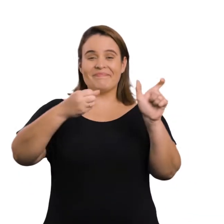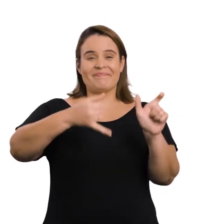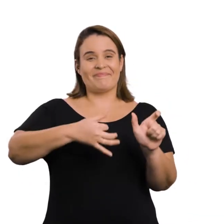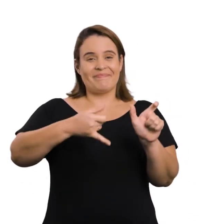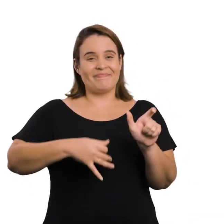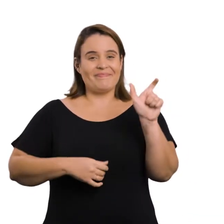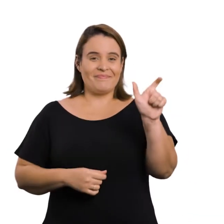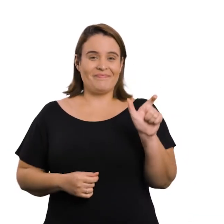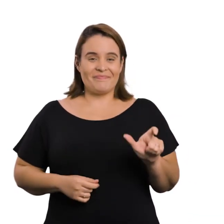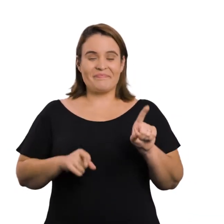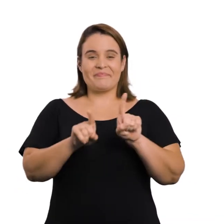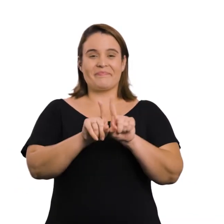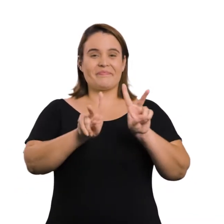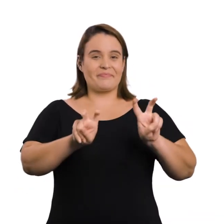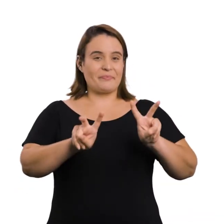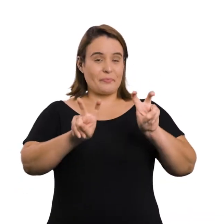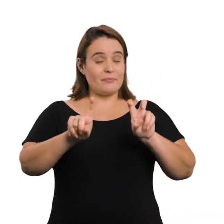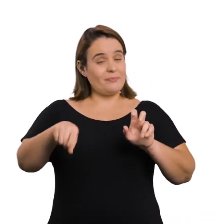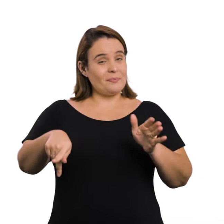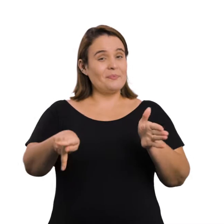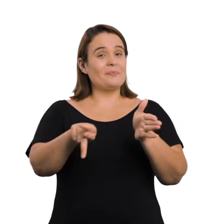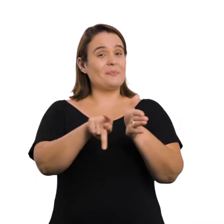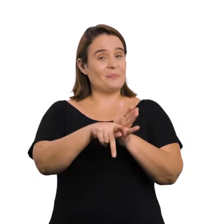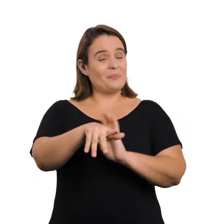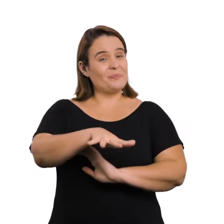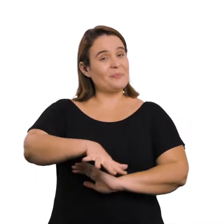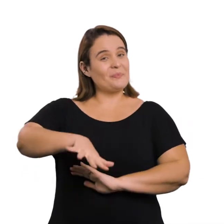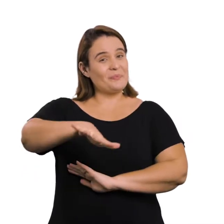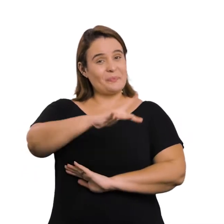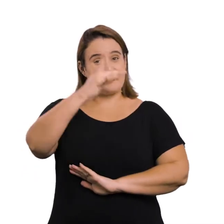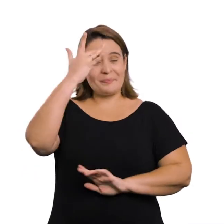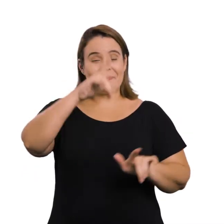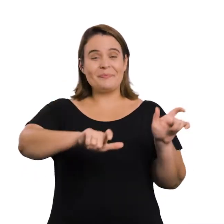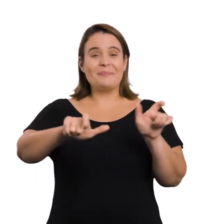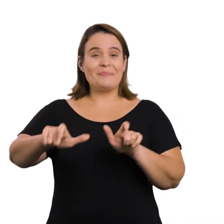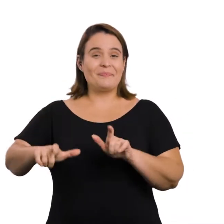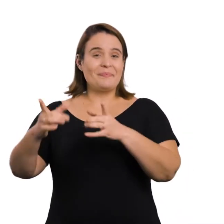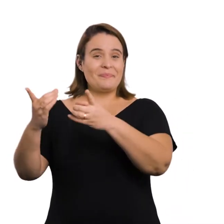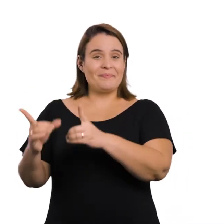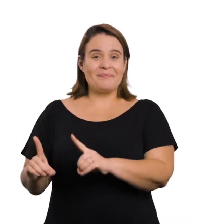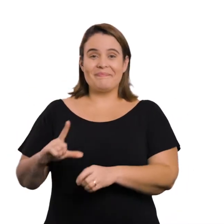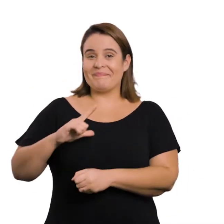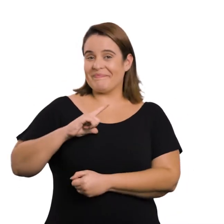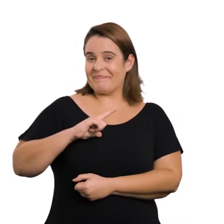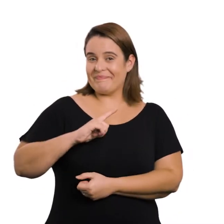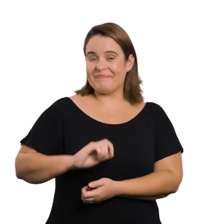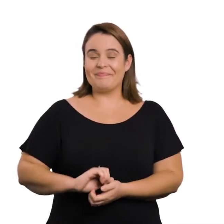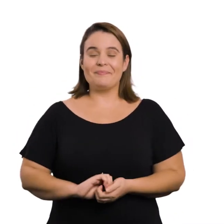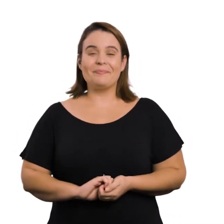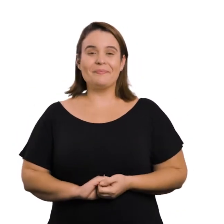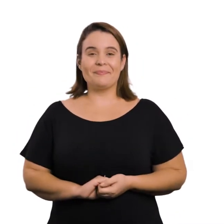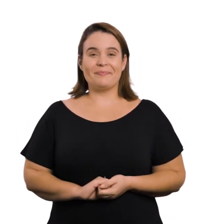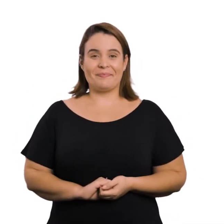Continuação do glossário de palavras e expressões que fazem parte do universo das pessoas com deficiência